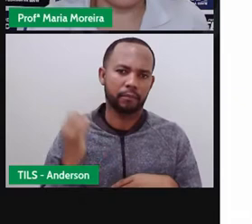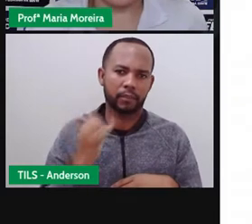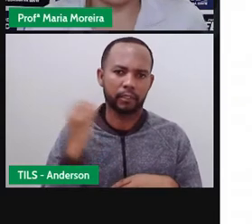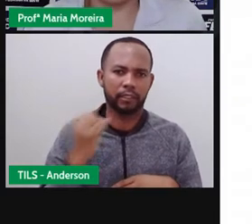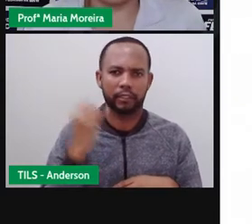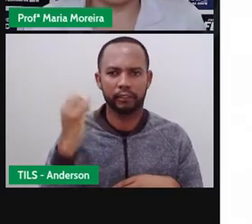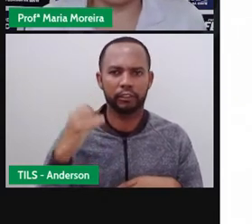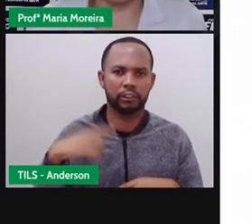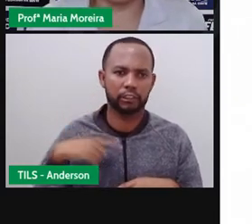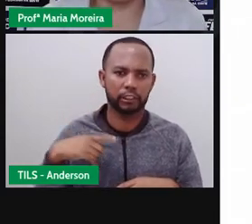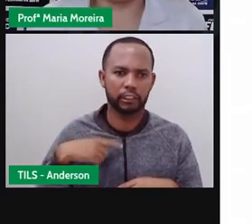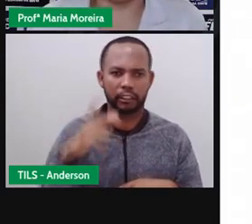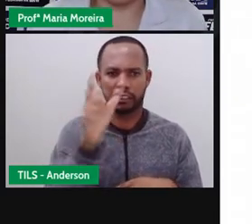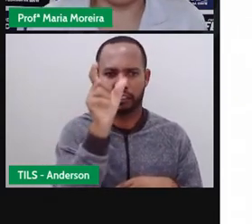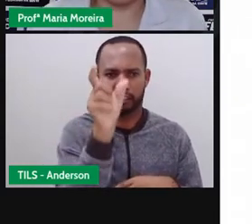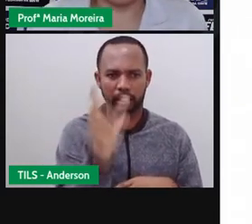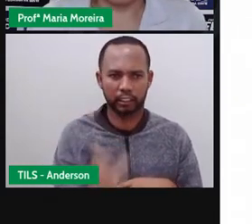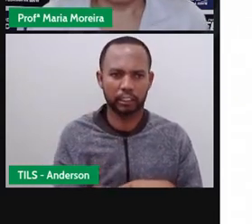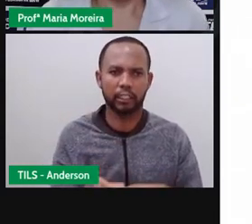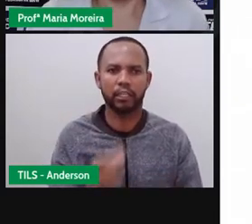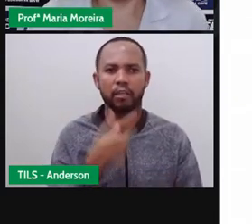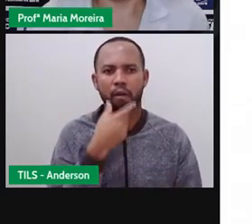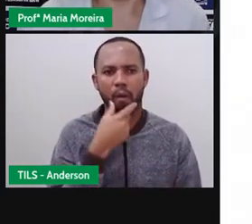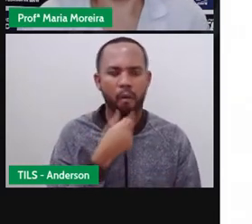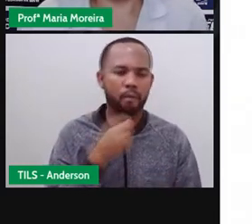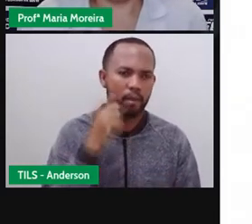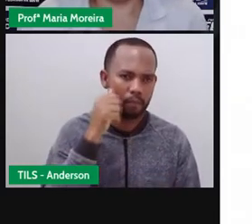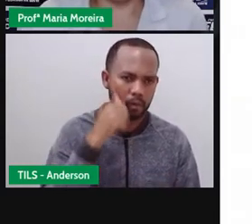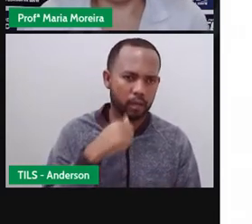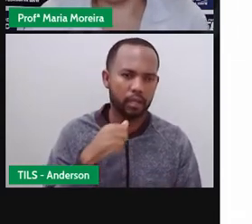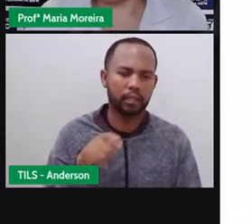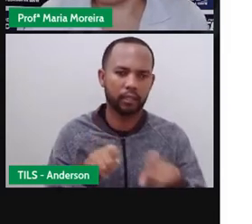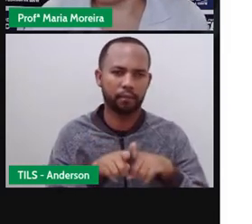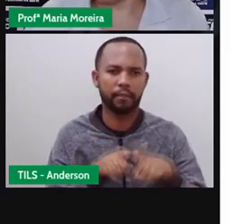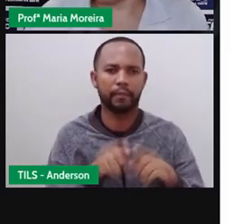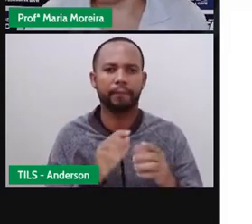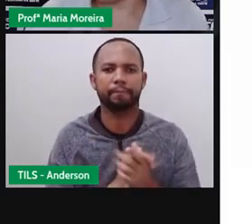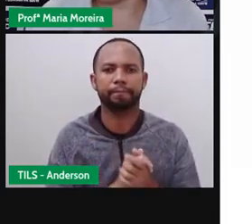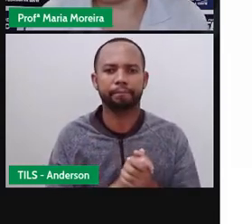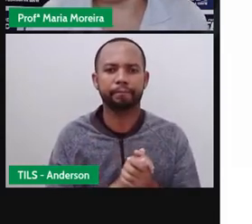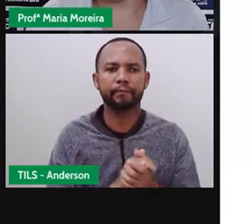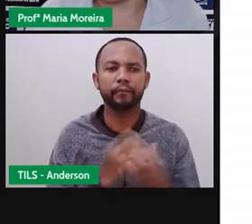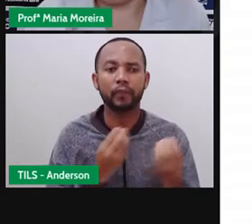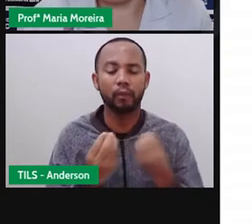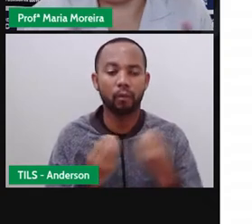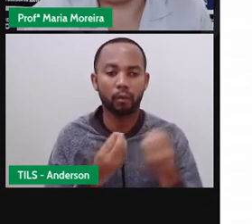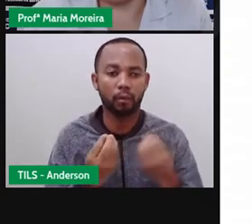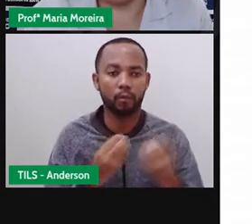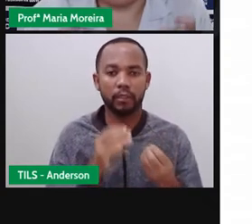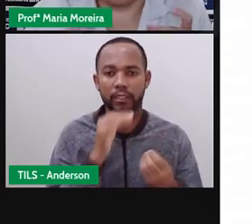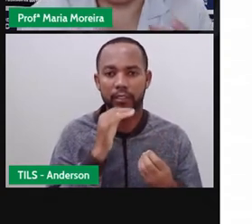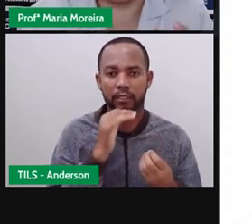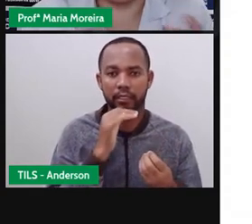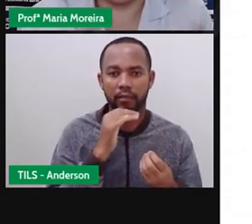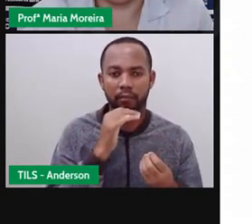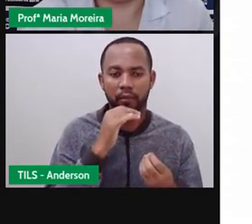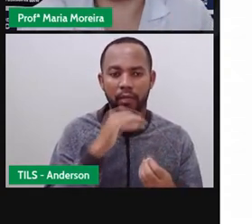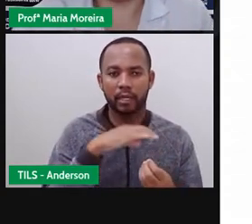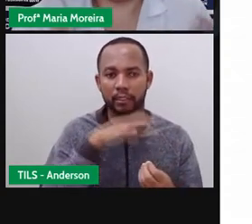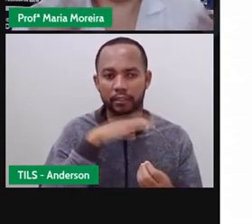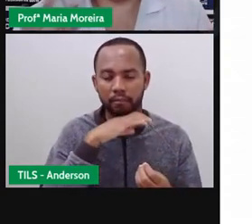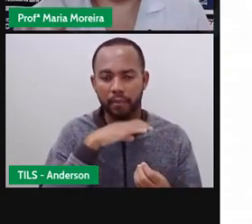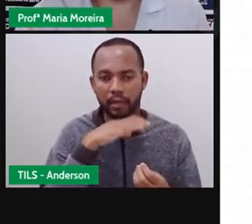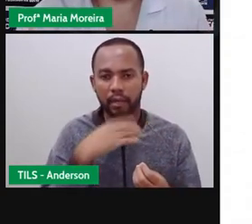que possuem características humanas, não é isso? Bom, como a ganância. O que é ganância? Você querer muito uma coisa,